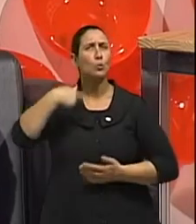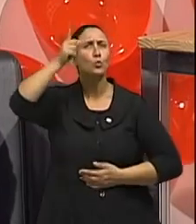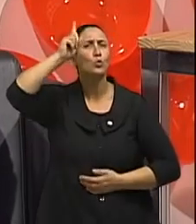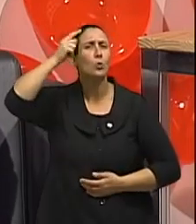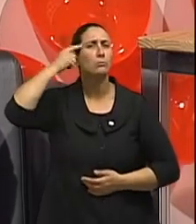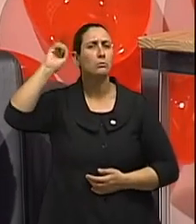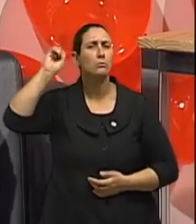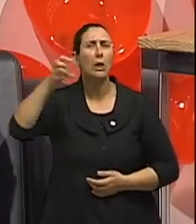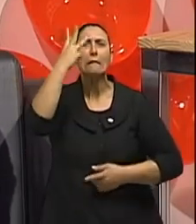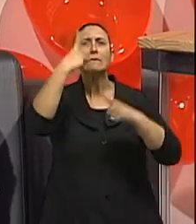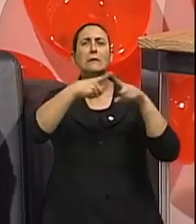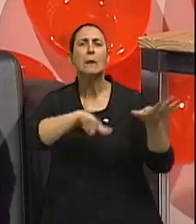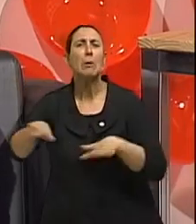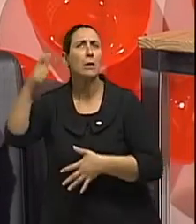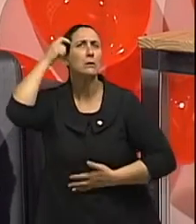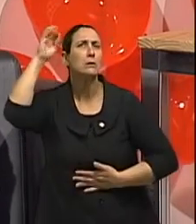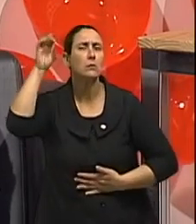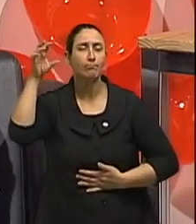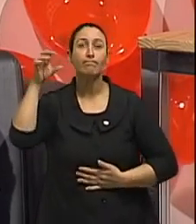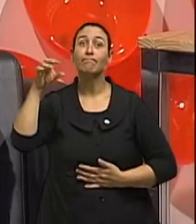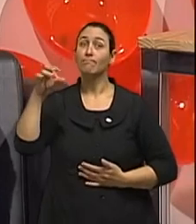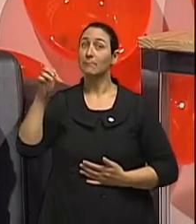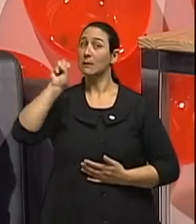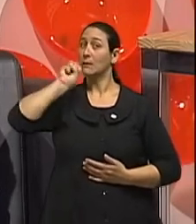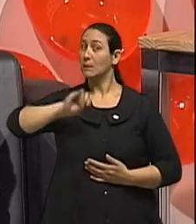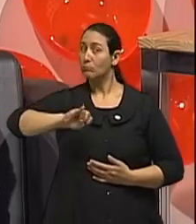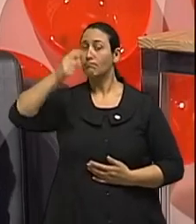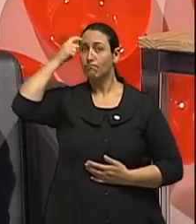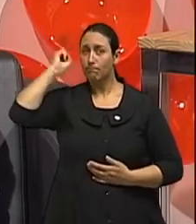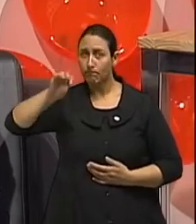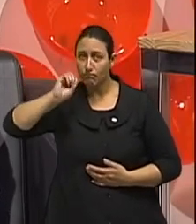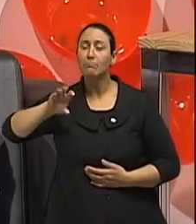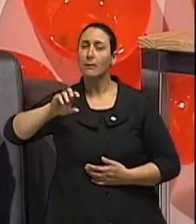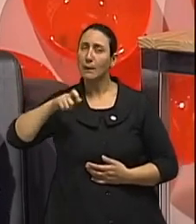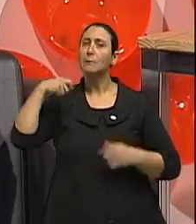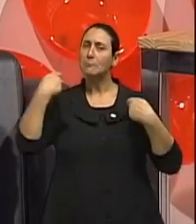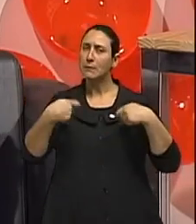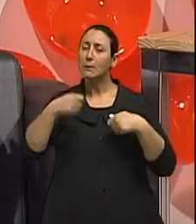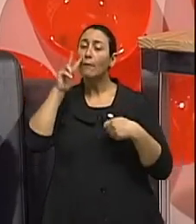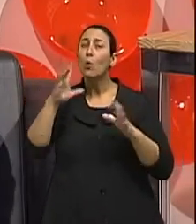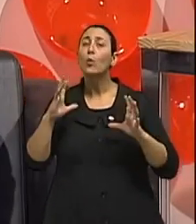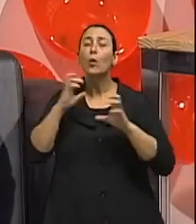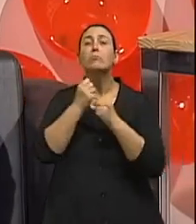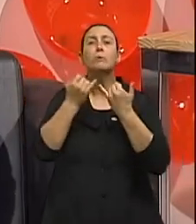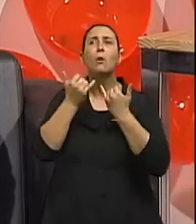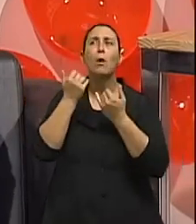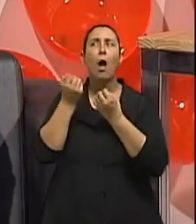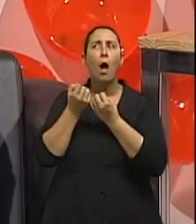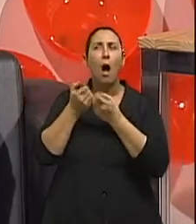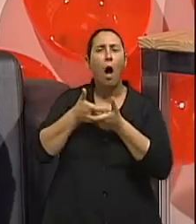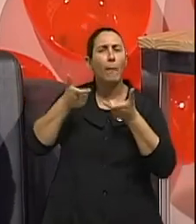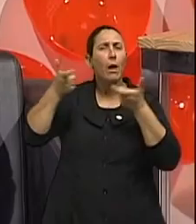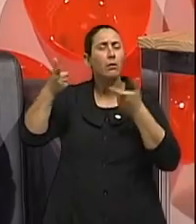sem dúvida nenhuma. Então, nós podemos avaliar o sintoma. Se existe sintoma, nós podemos avaliar a frequência do sintoma, se está aumentando, se está diminuindo.